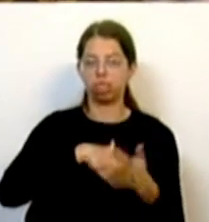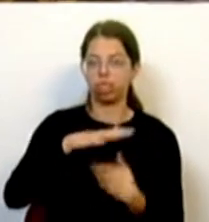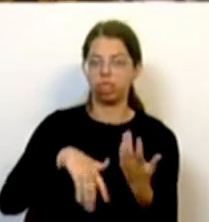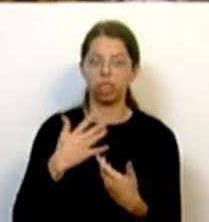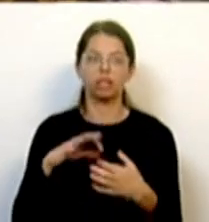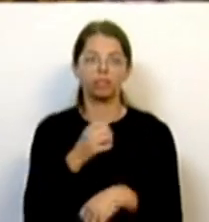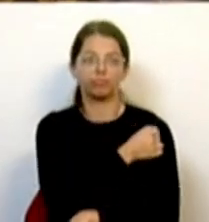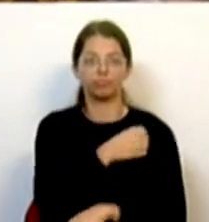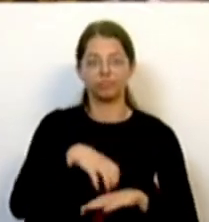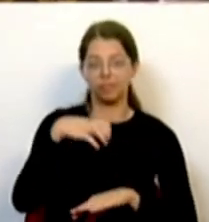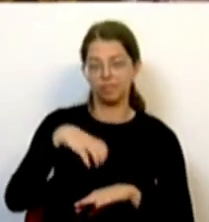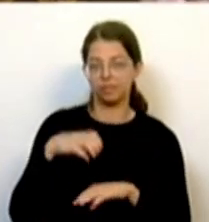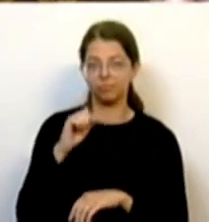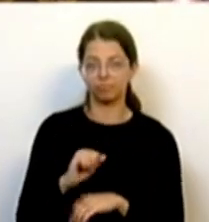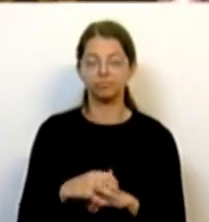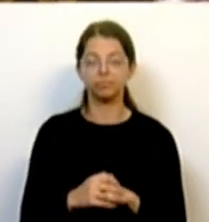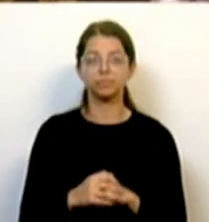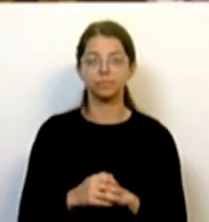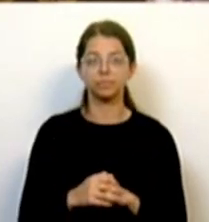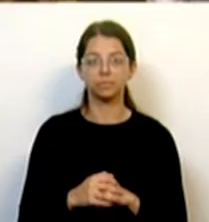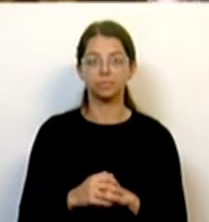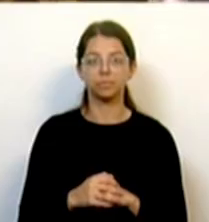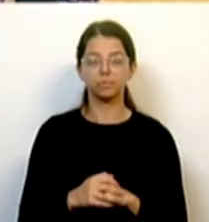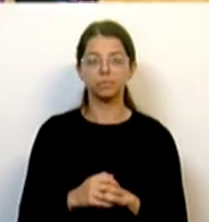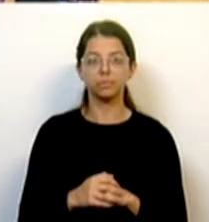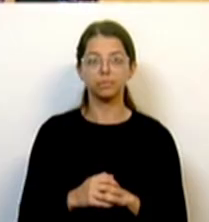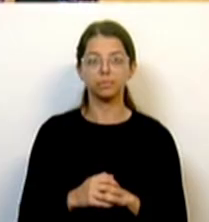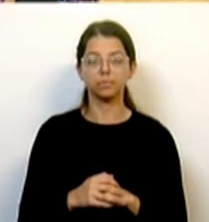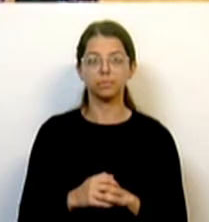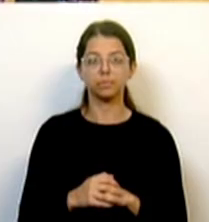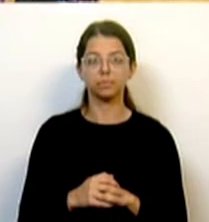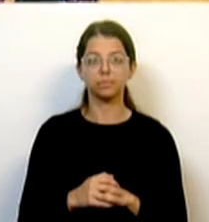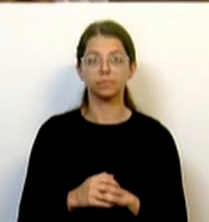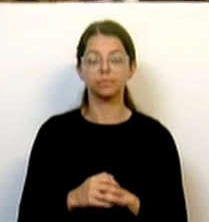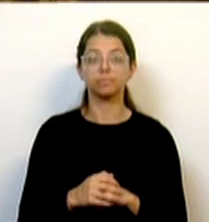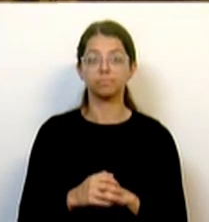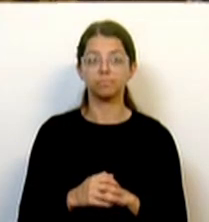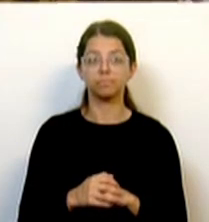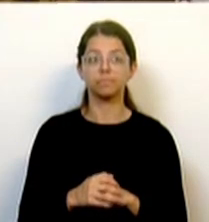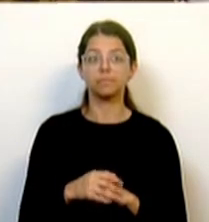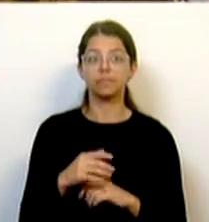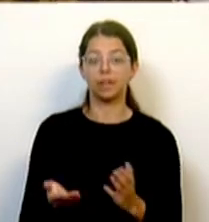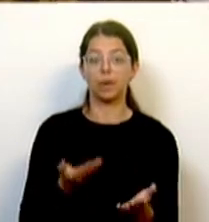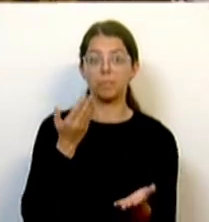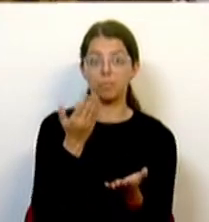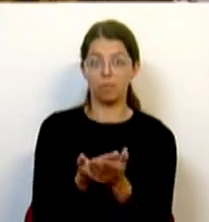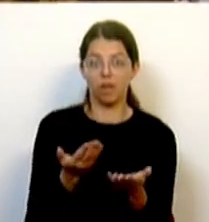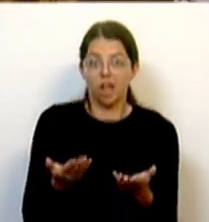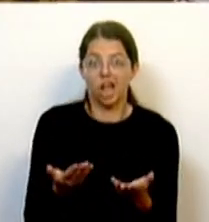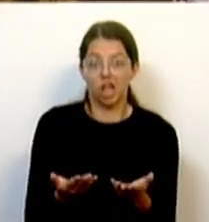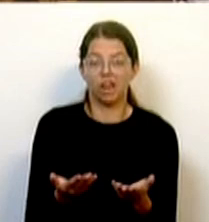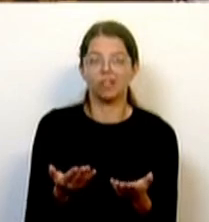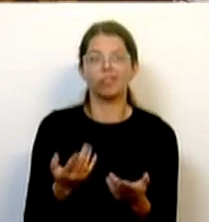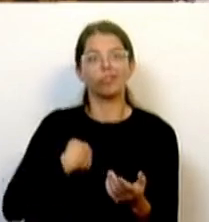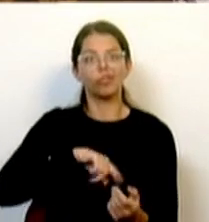e aquilo que nos propõe agora é que nós